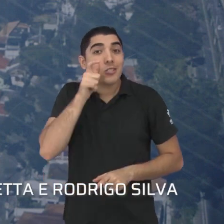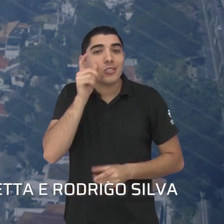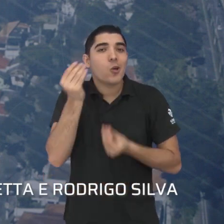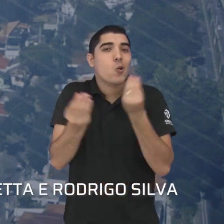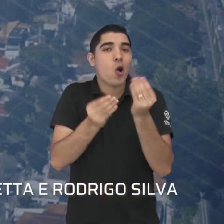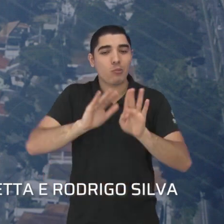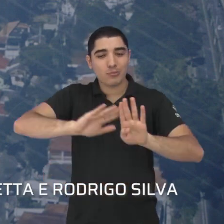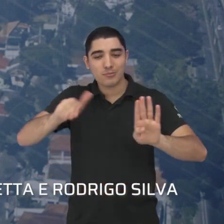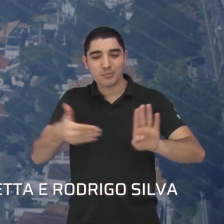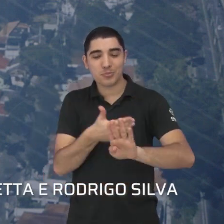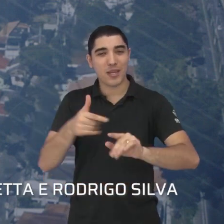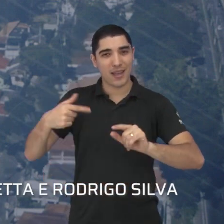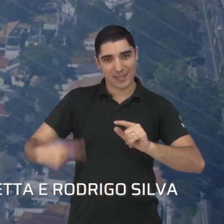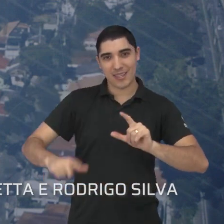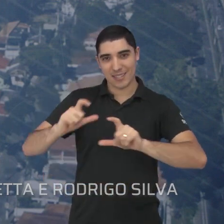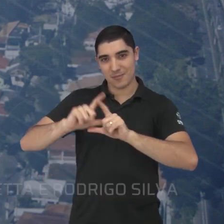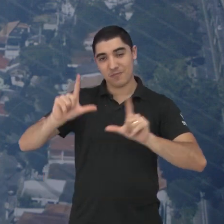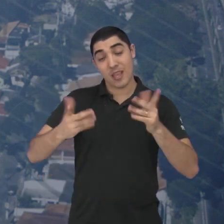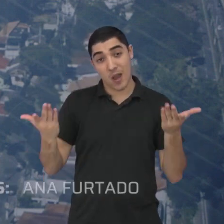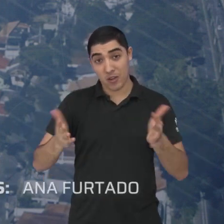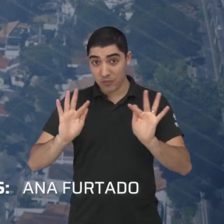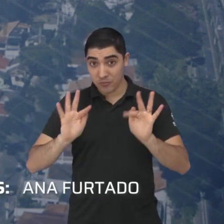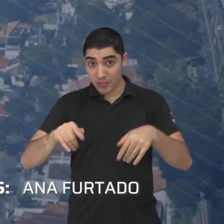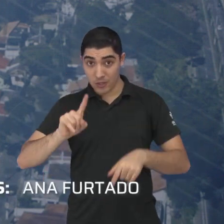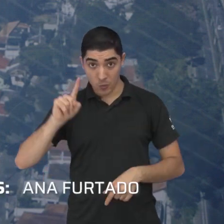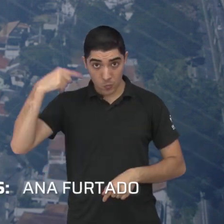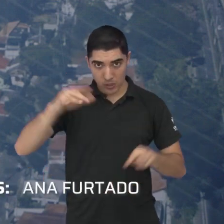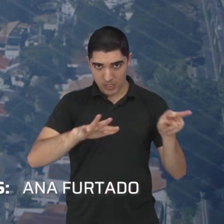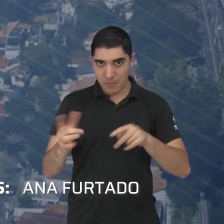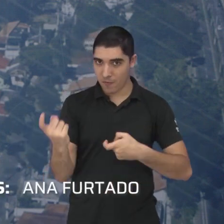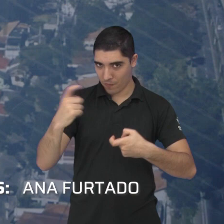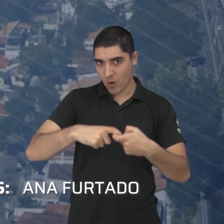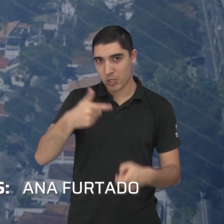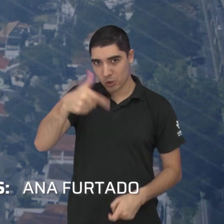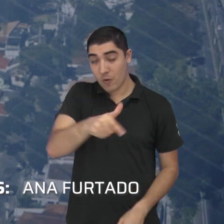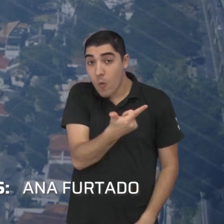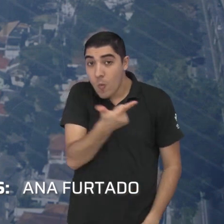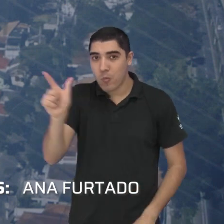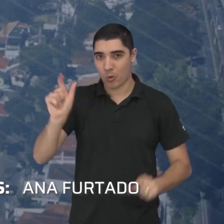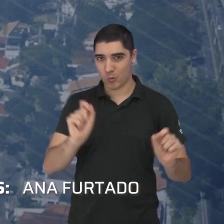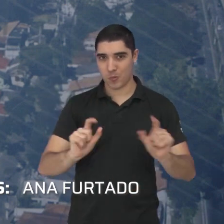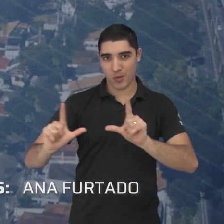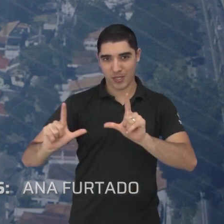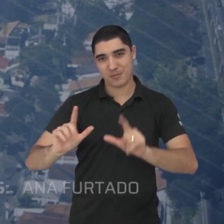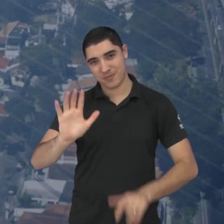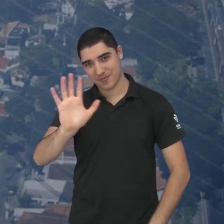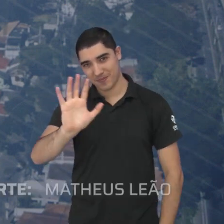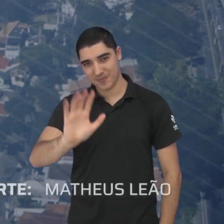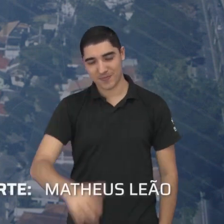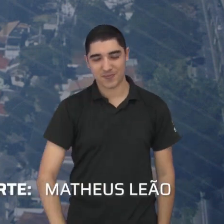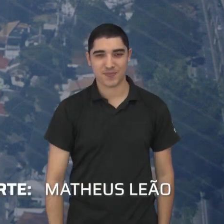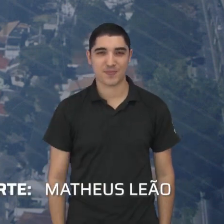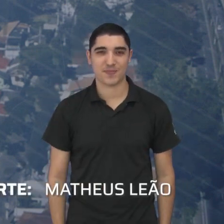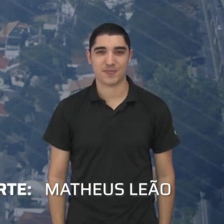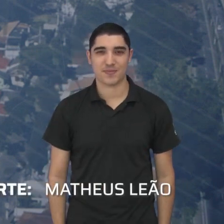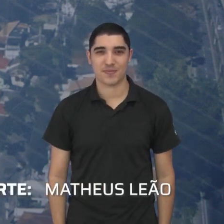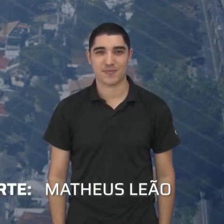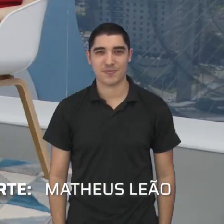os nossos bastidores eu fico por aqui mas semana que vem estou de volta com mais diálogo até mais